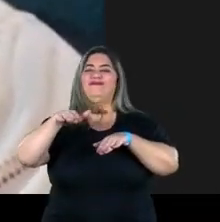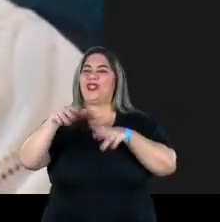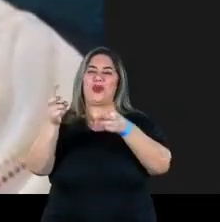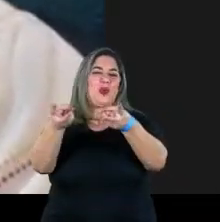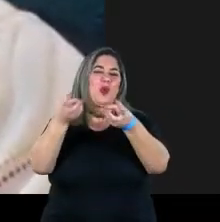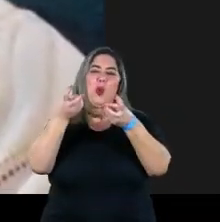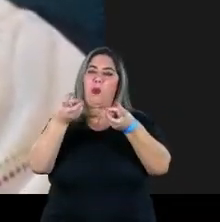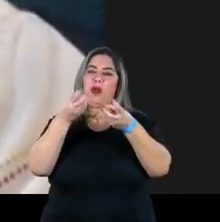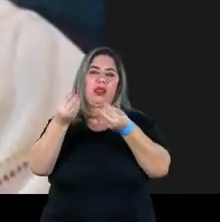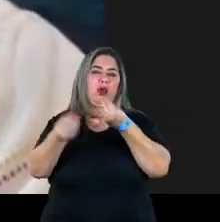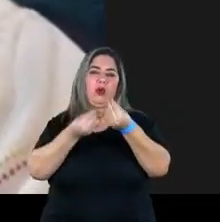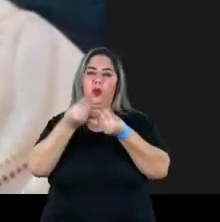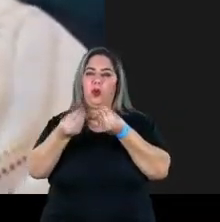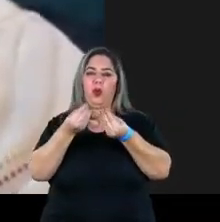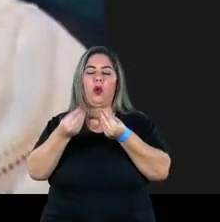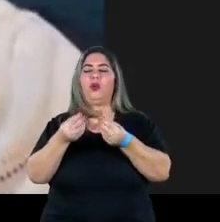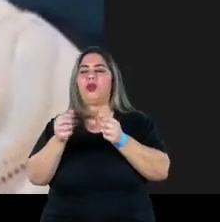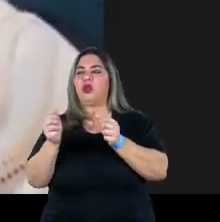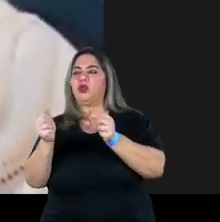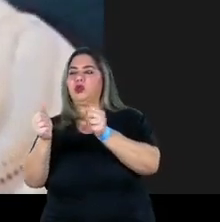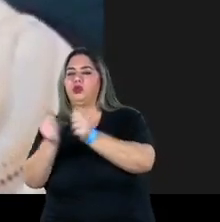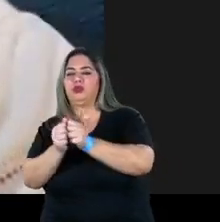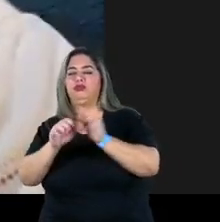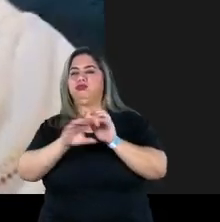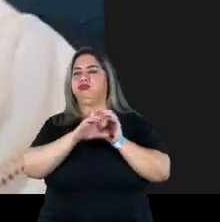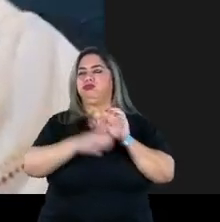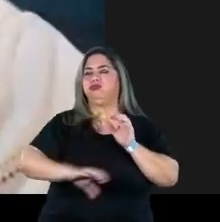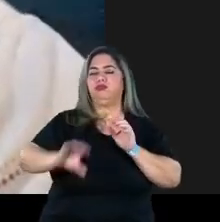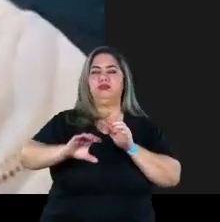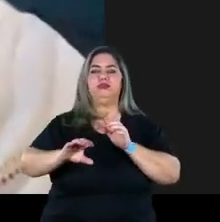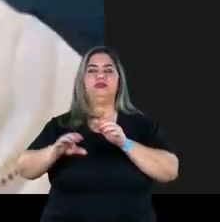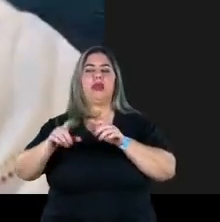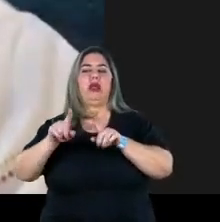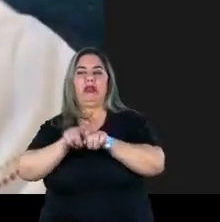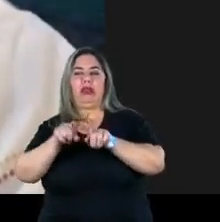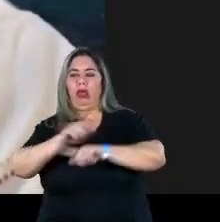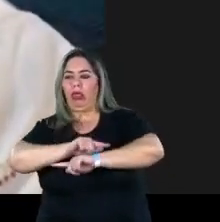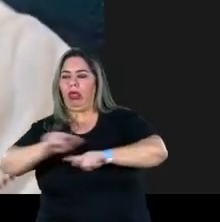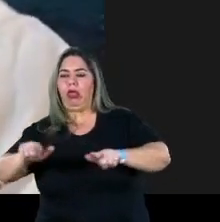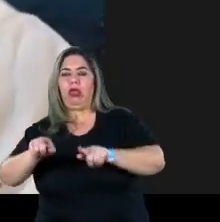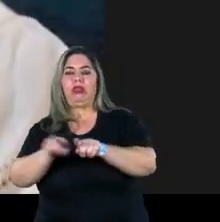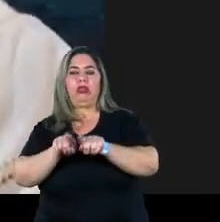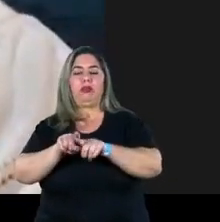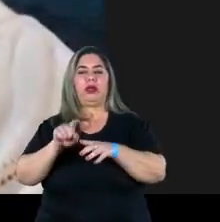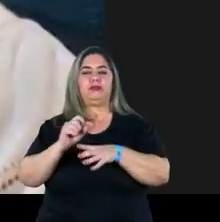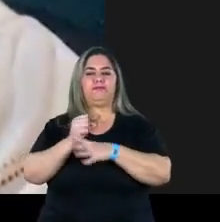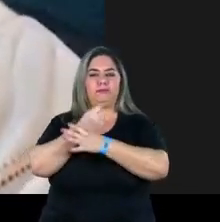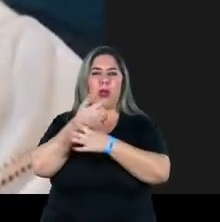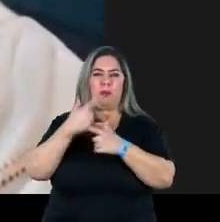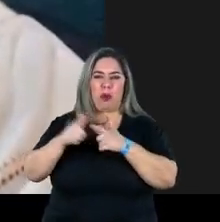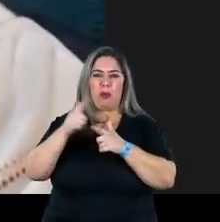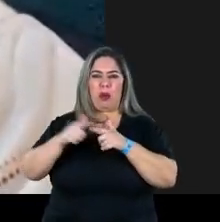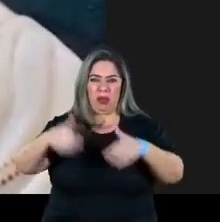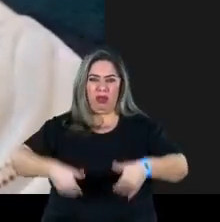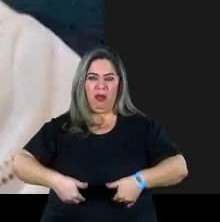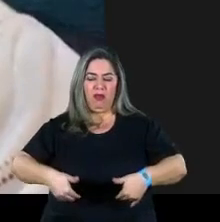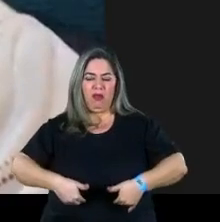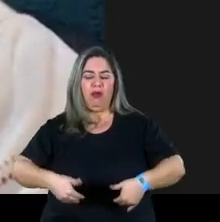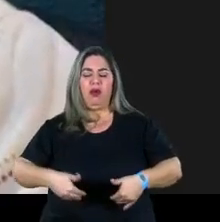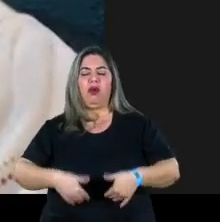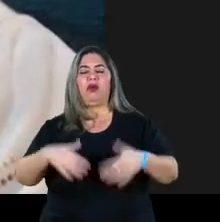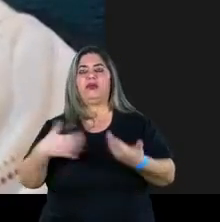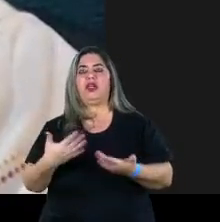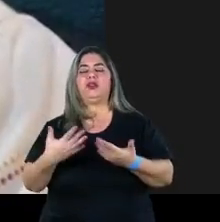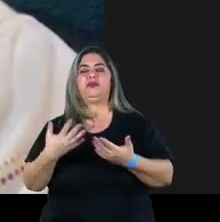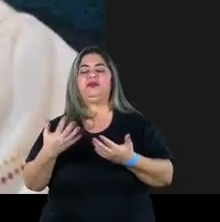nesse clima em que junta crise sanitária, crise econômica e agora a crise da insegurança alimentar, de